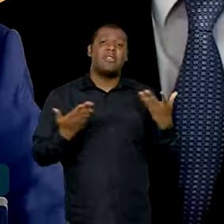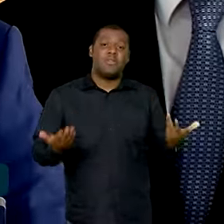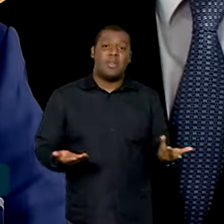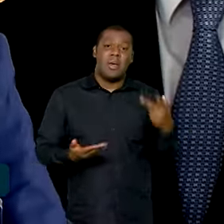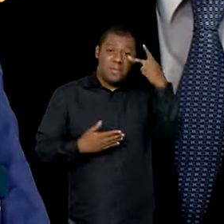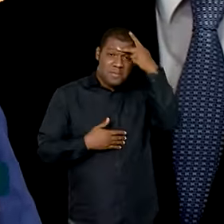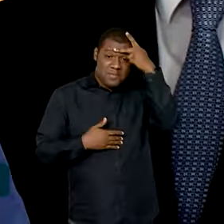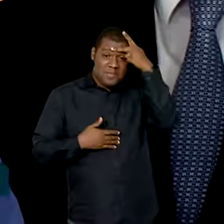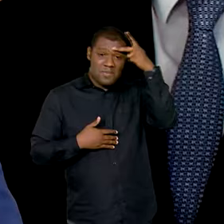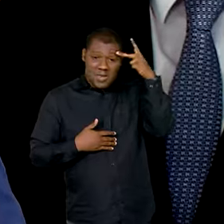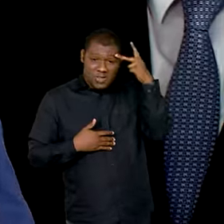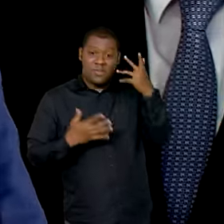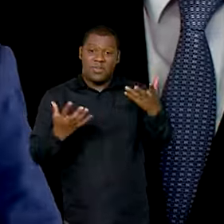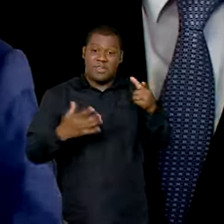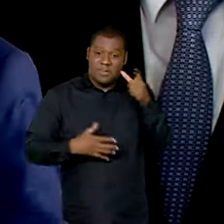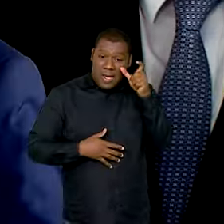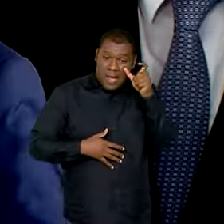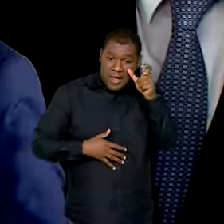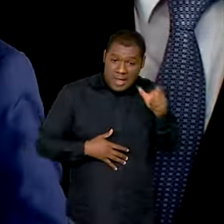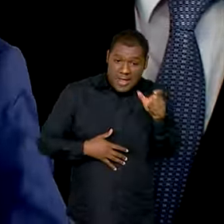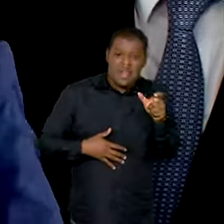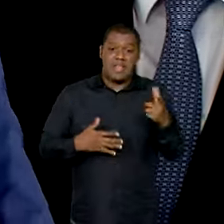seguimento com o processo de construção e assinatura de contrato.